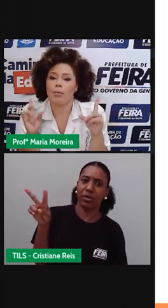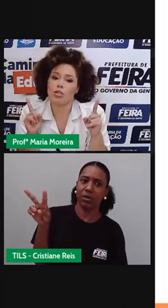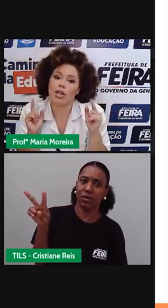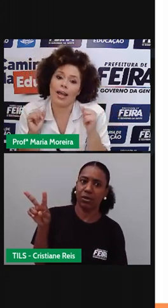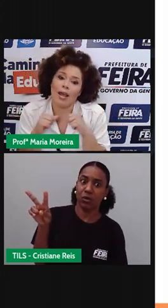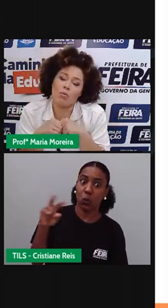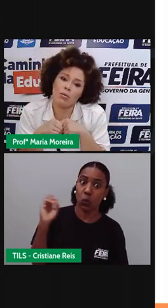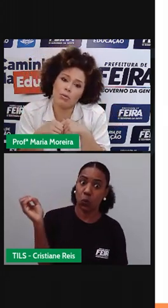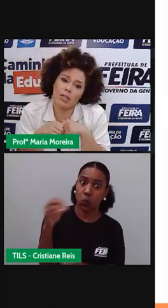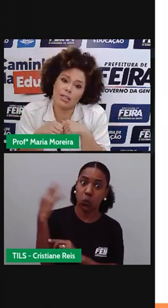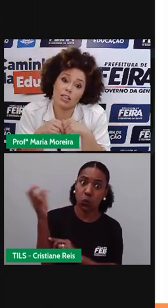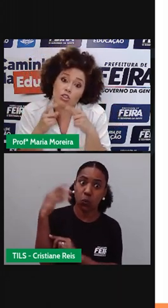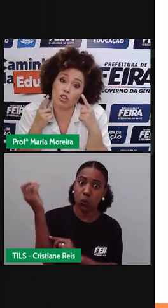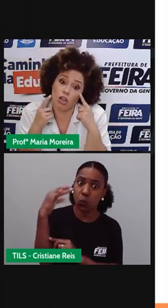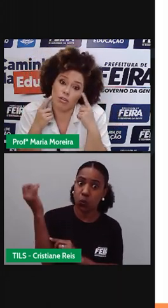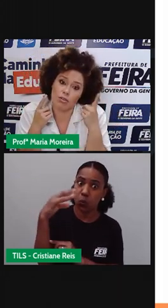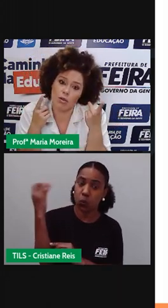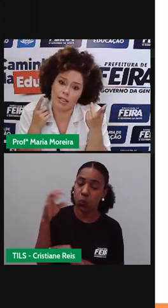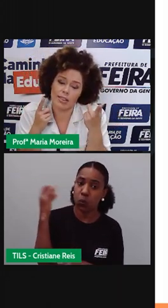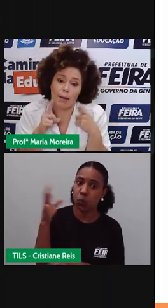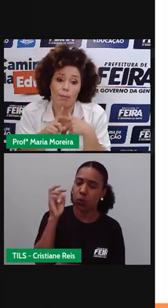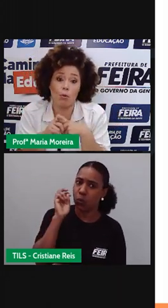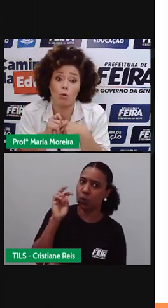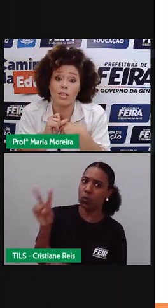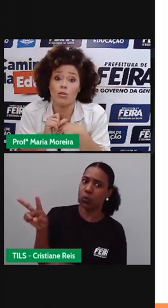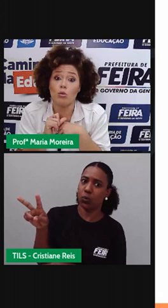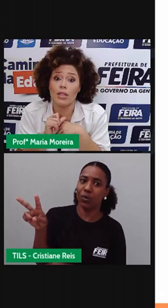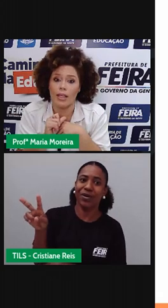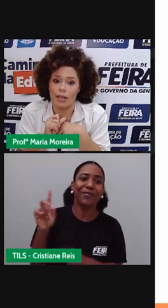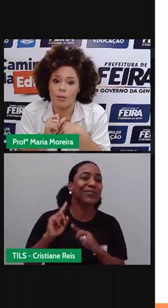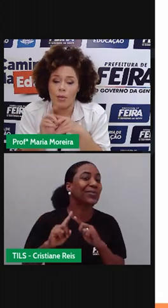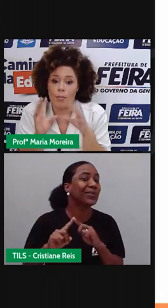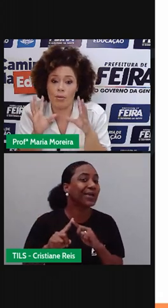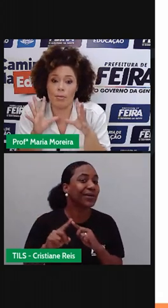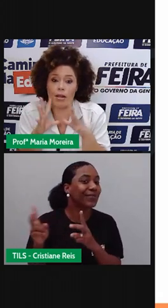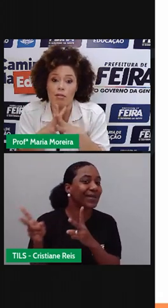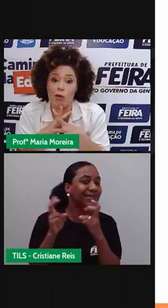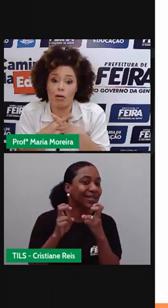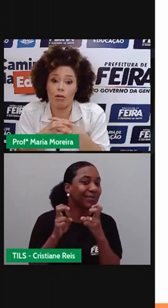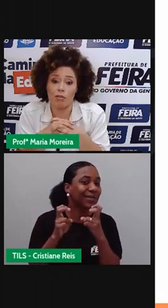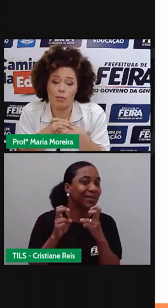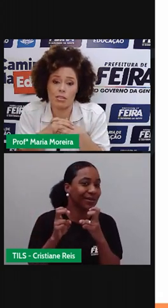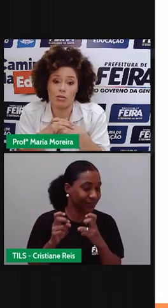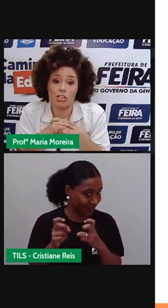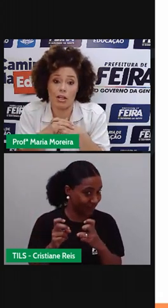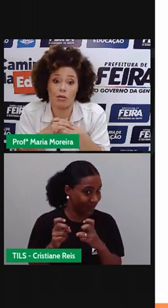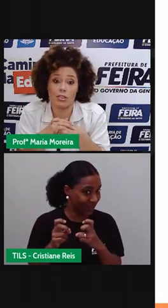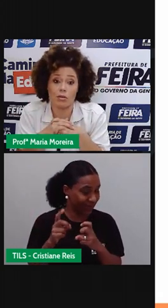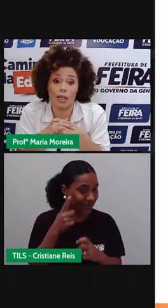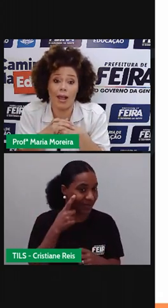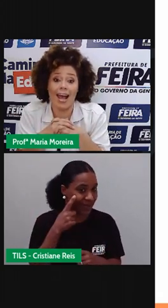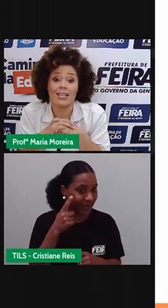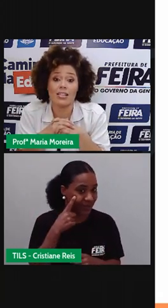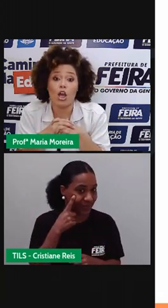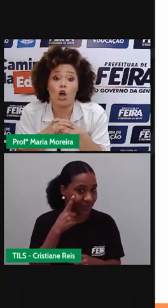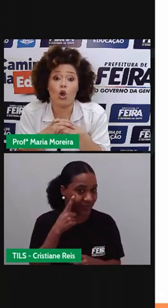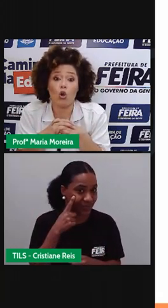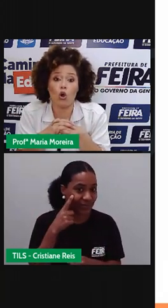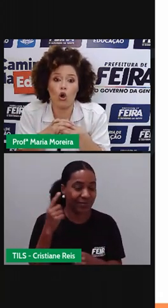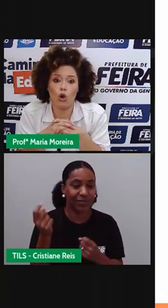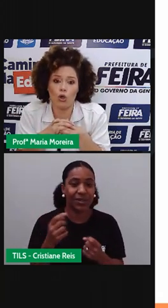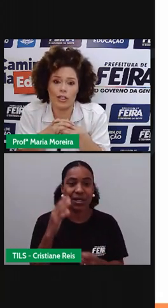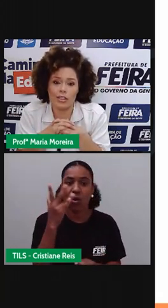e já, poxa, é uma ambulância, só de visualizar. Por conta do quê? Primeiro, a informação que chega é o que são o quê? As